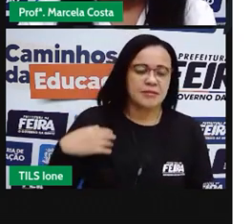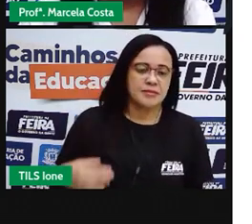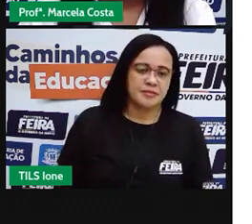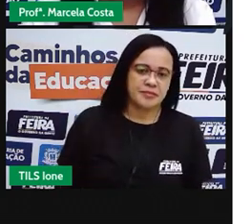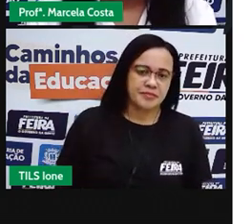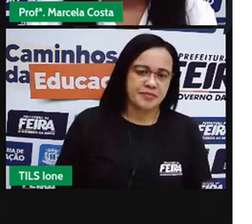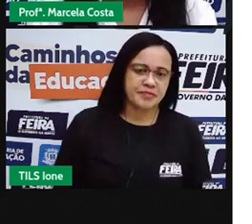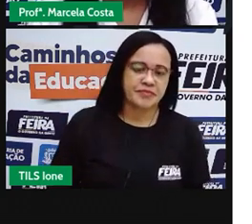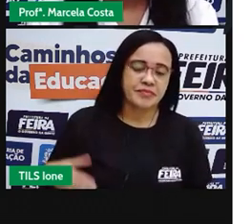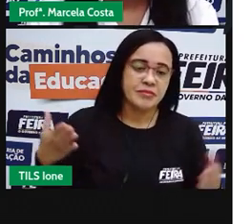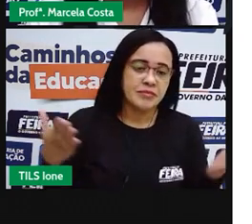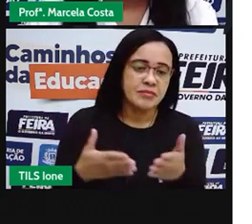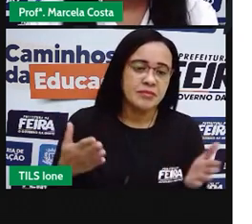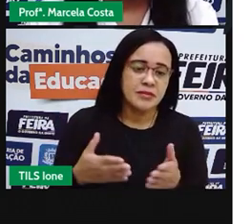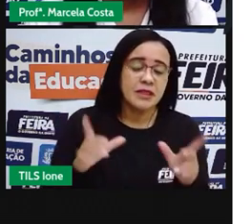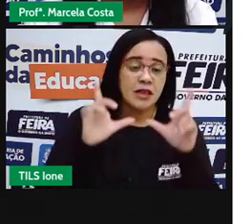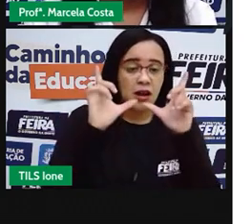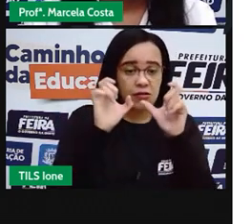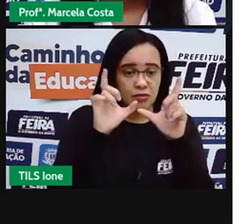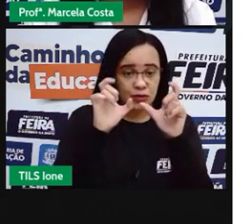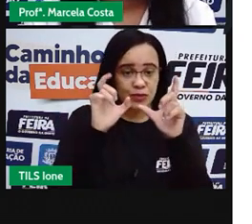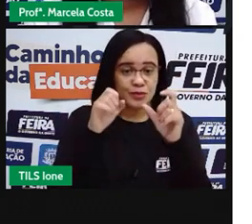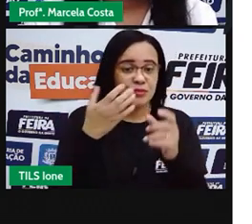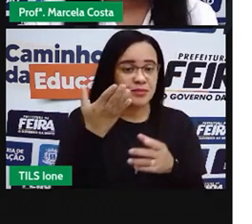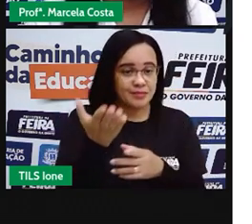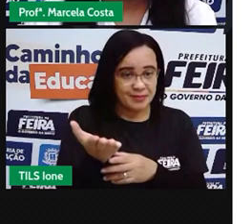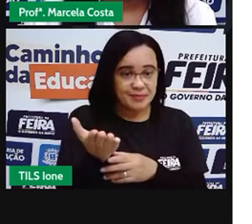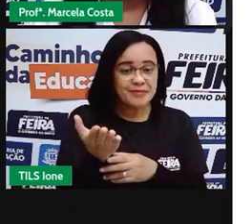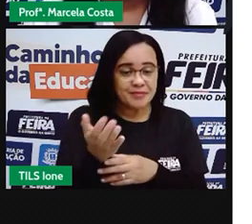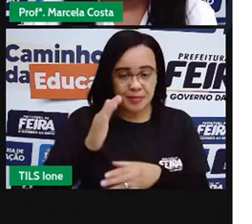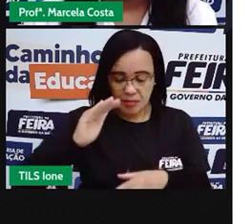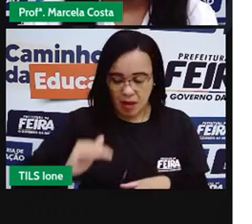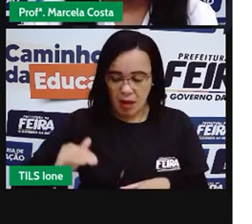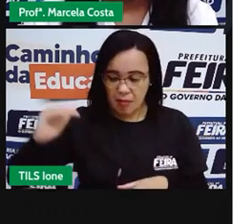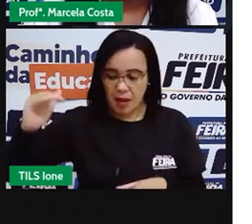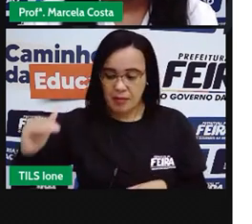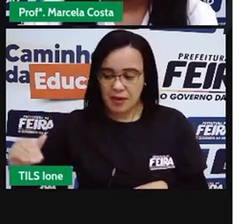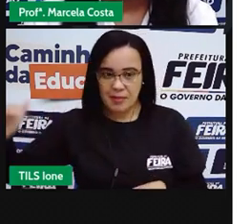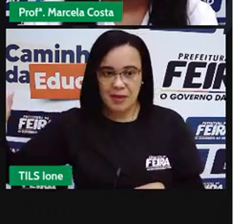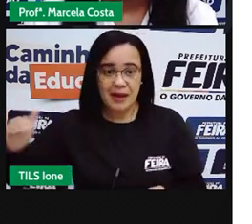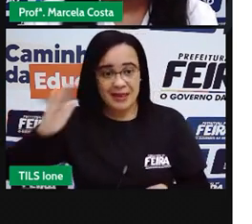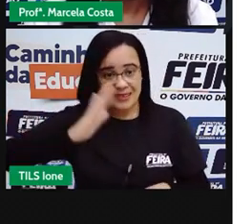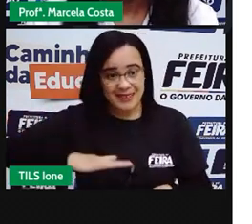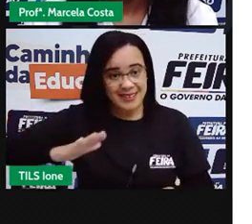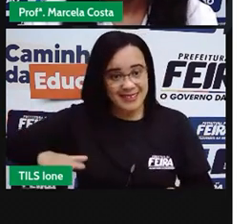Agora veja aqui essa outra imagem que tem crianças diferentes.